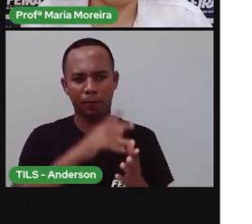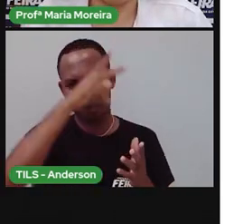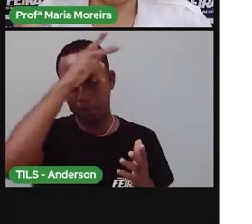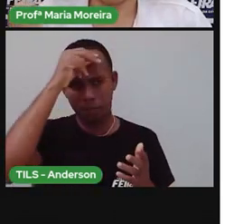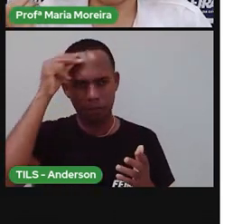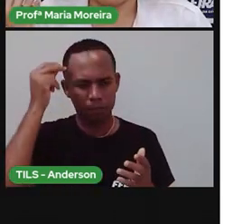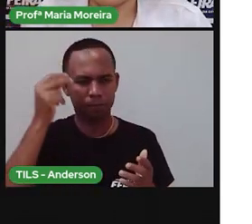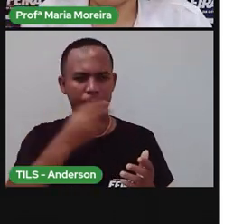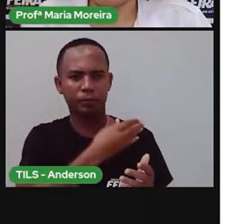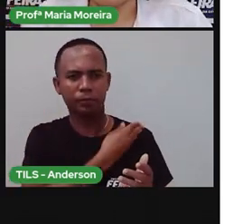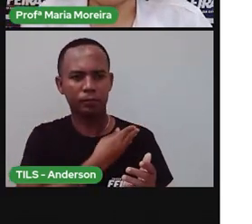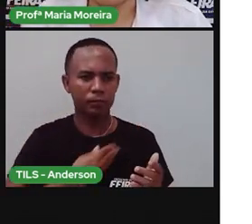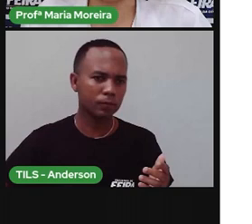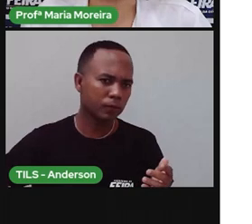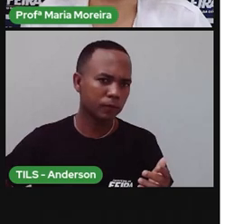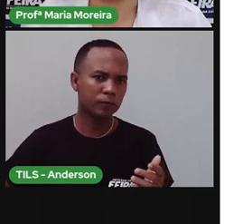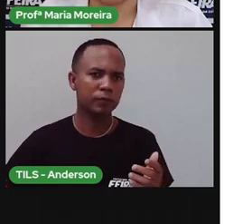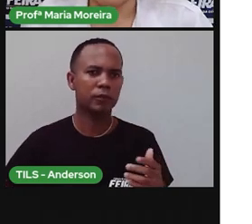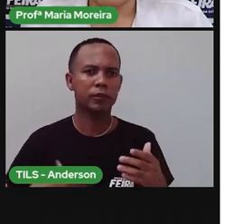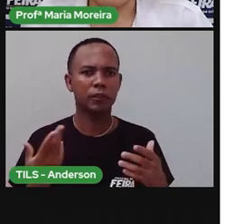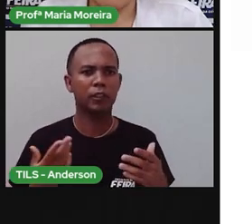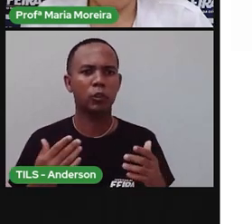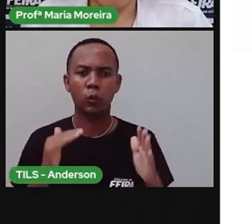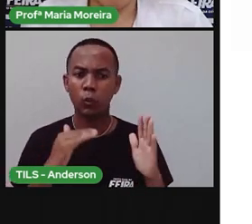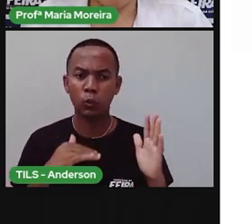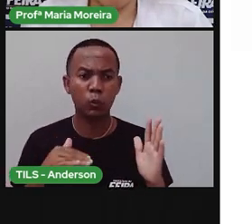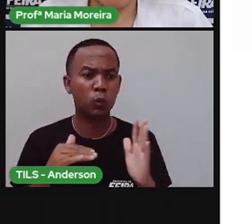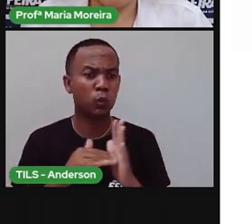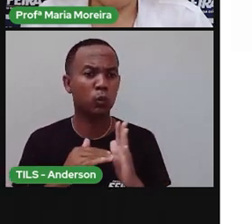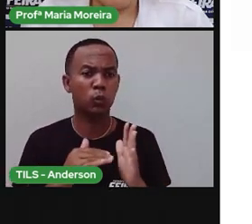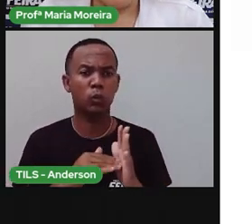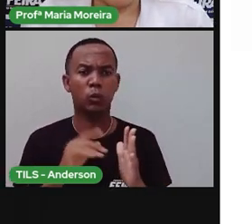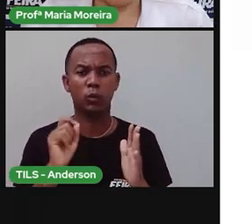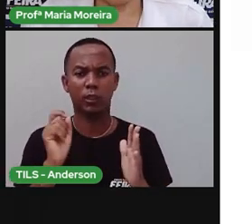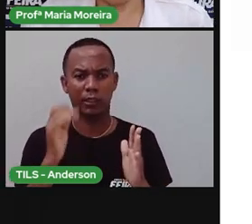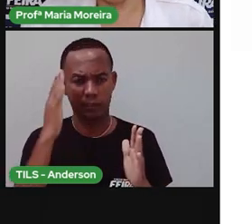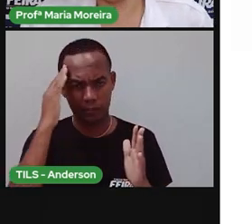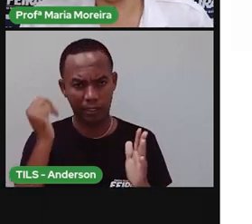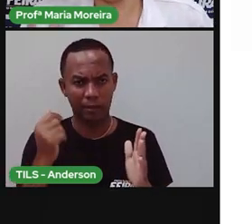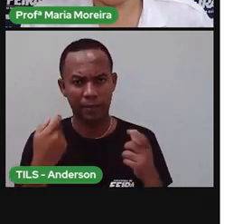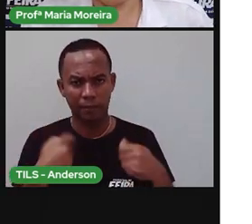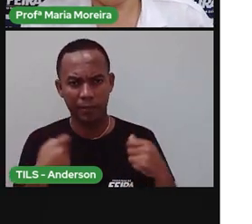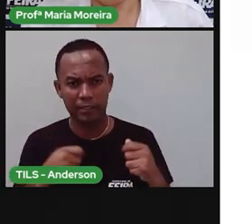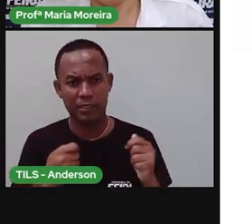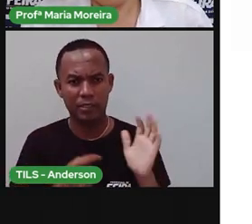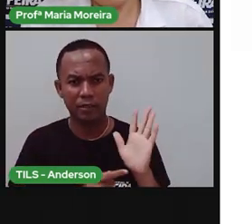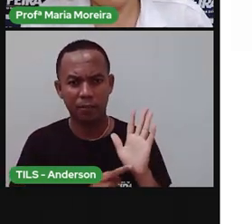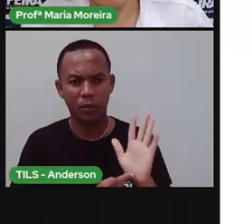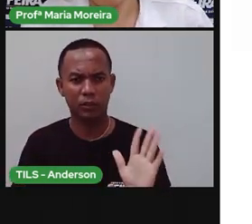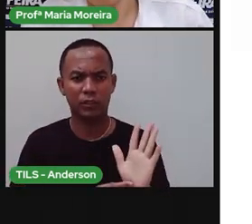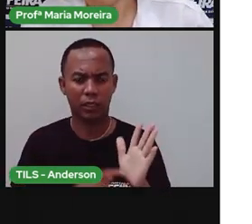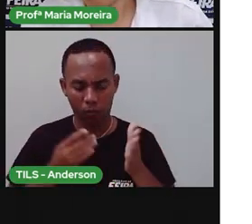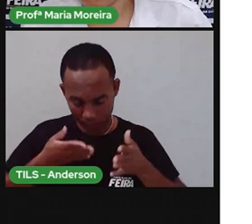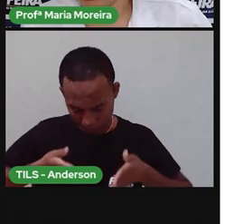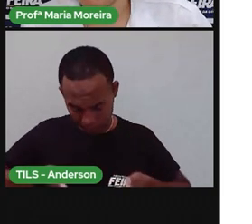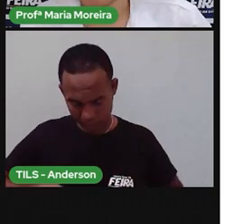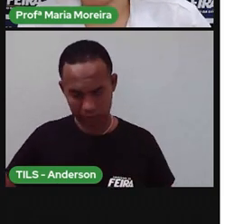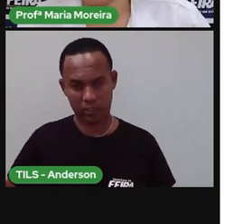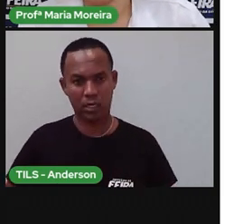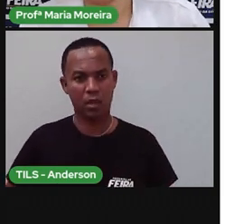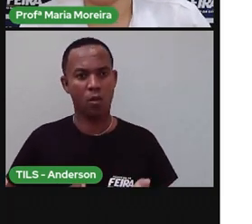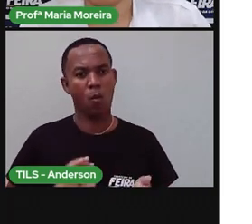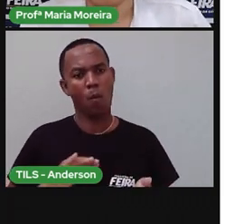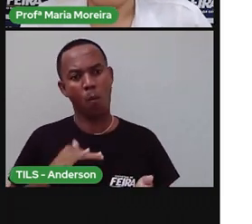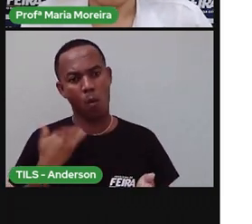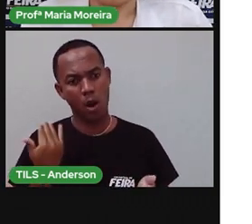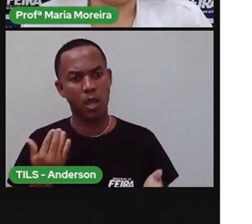deputados, os senadores. Esses são o governo. A gente precisa dizer, olha, nasceu, morreu,